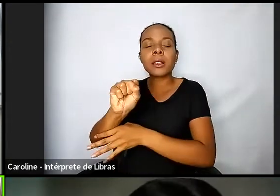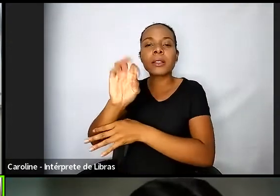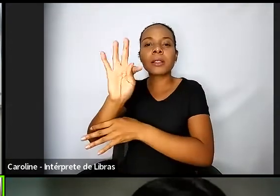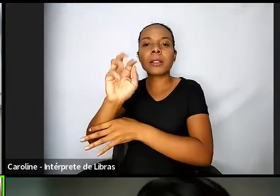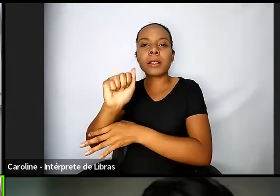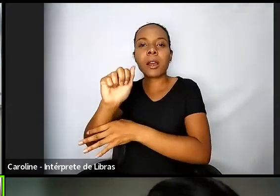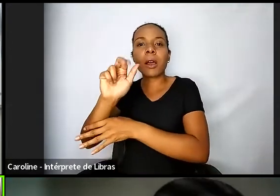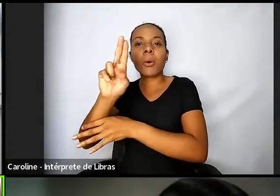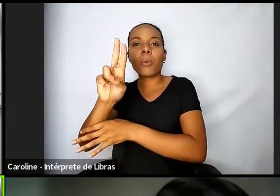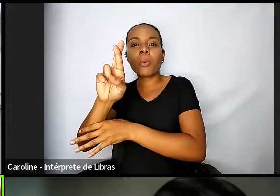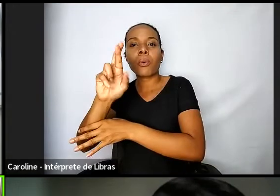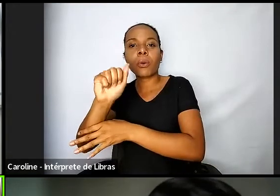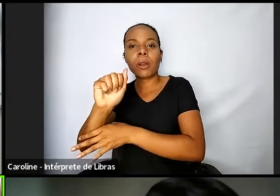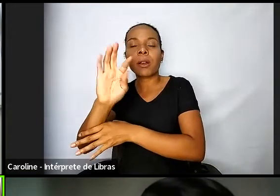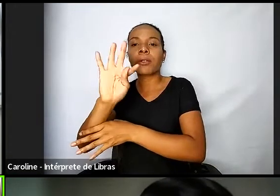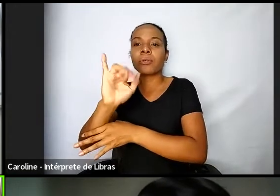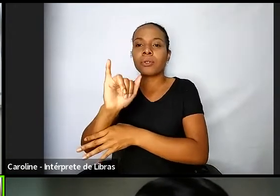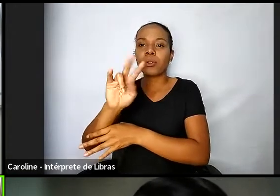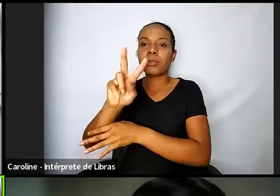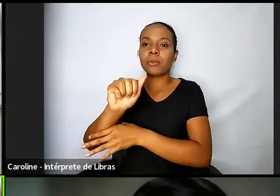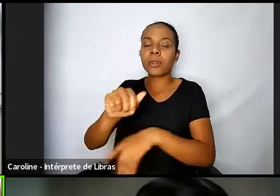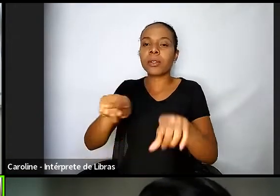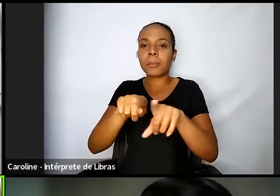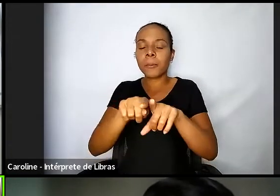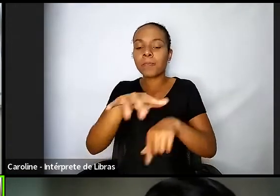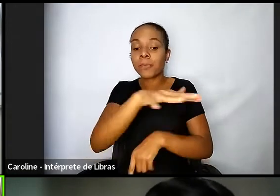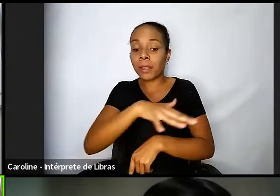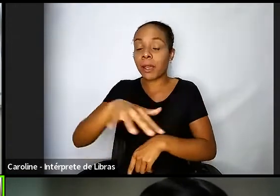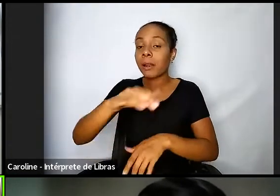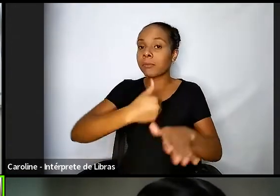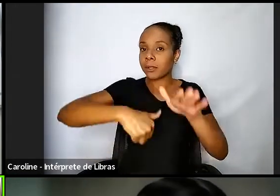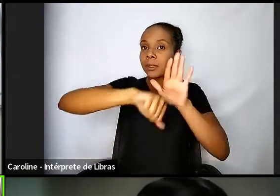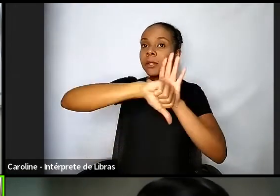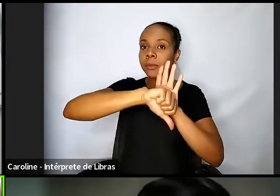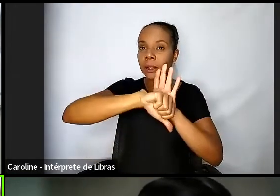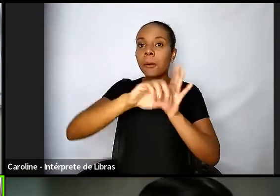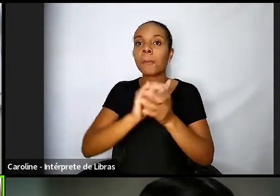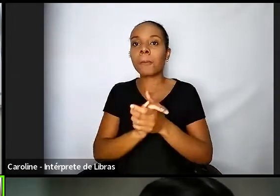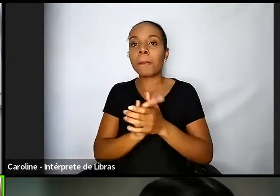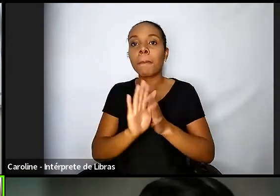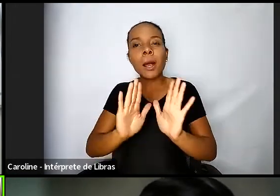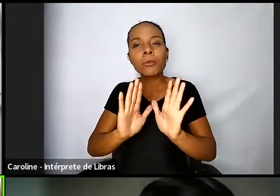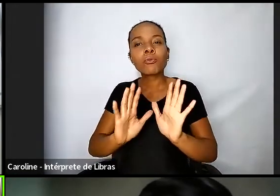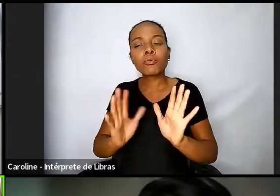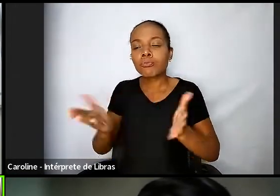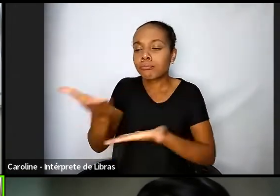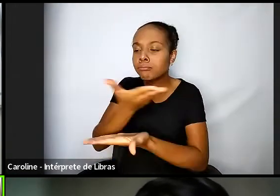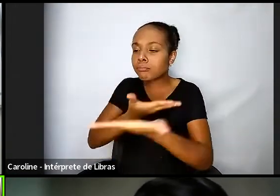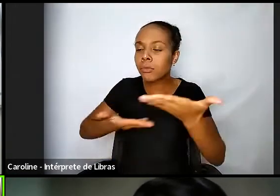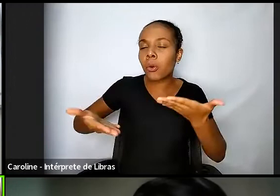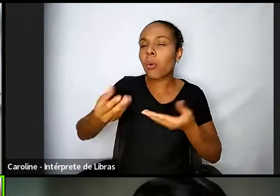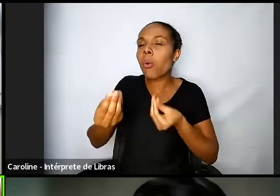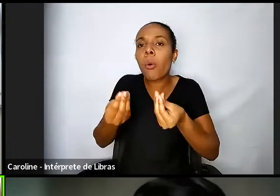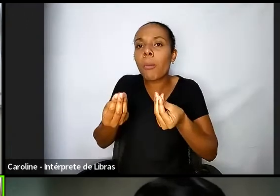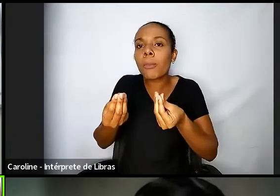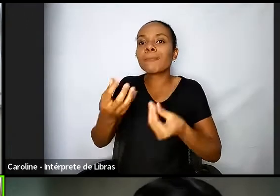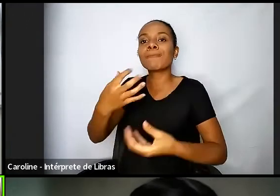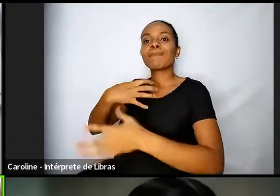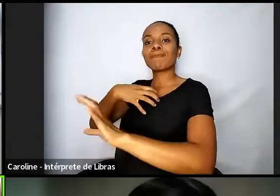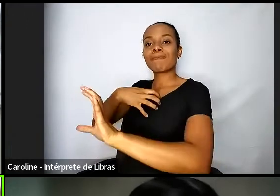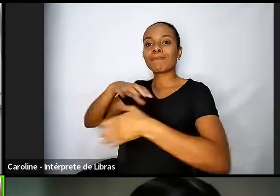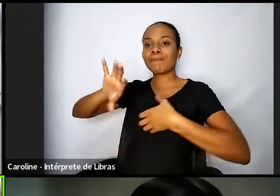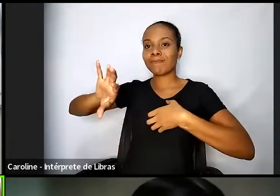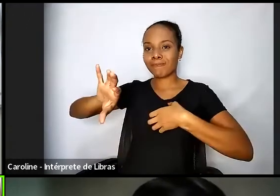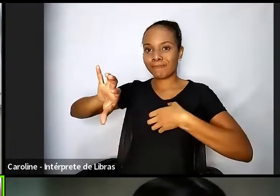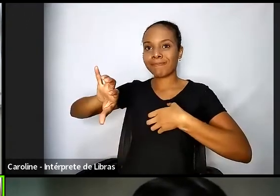mas sobretudo a partir de um processo de empatia né que foi feito não